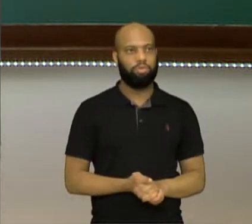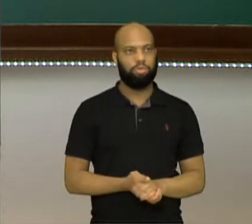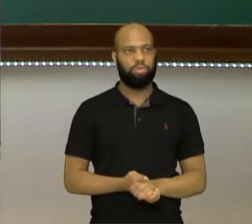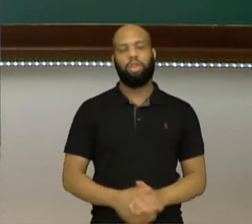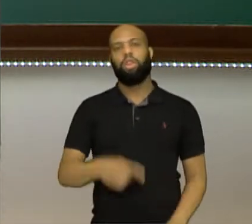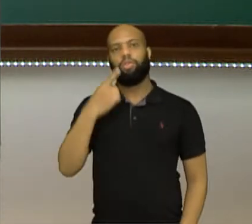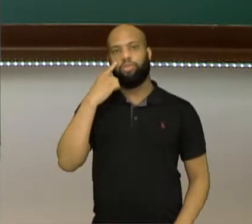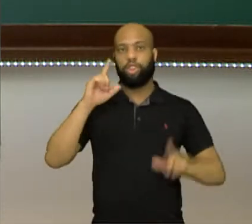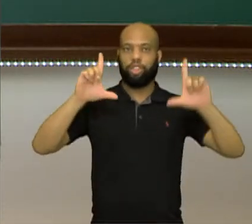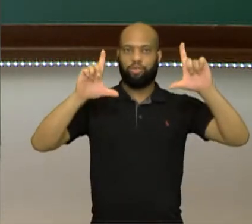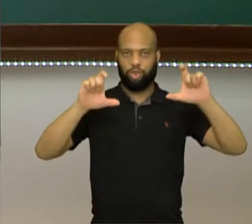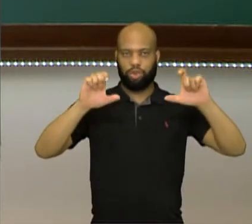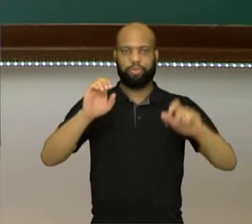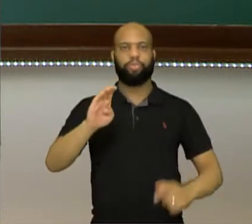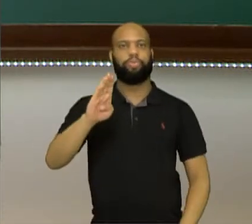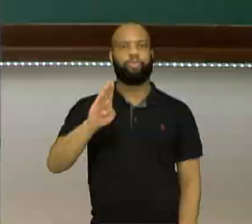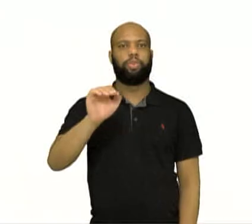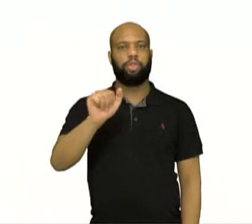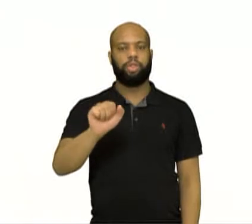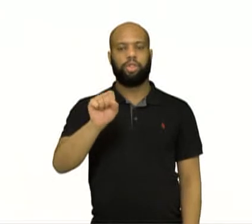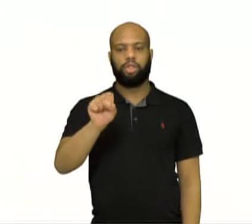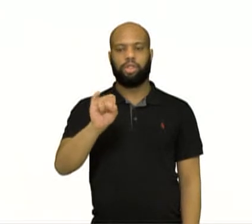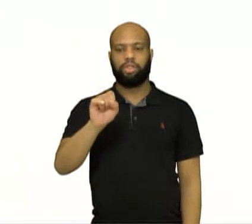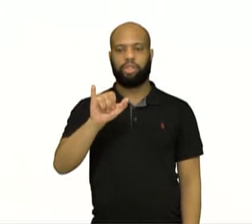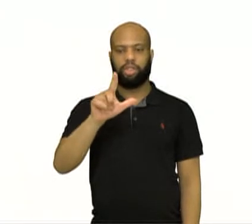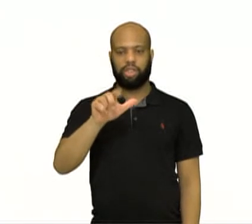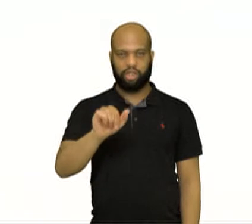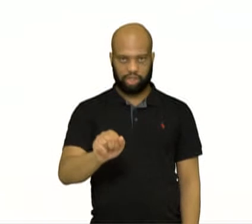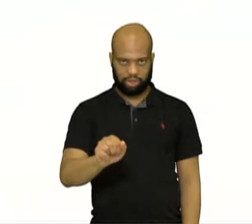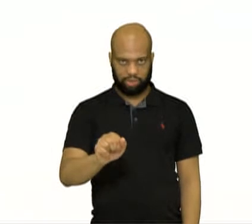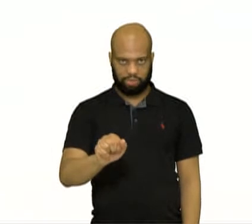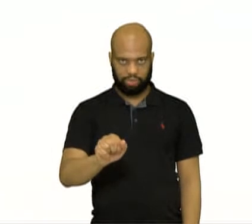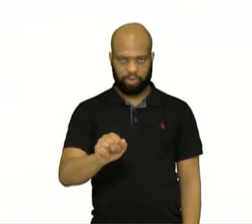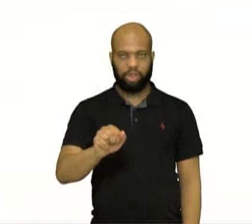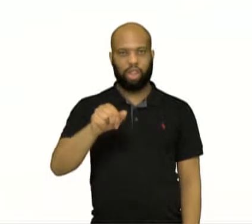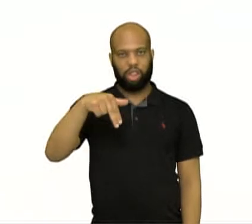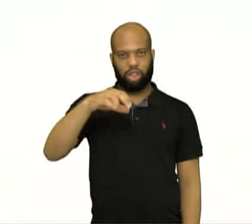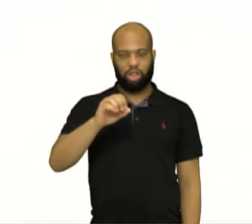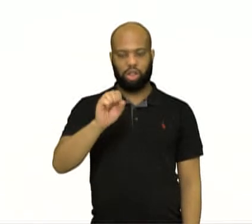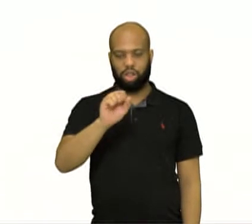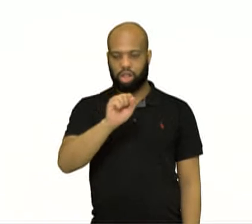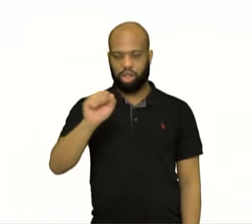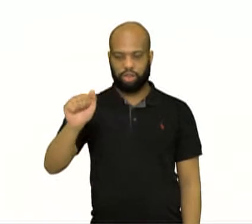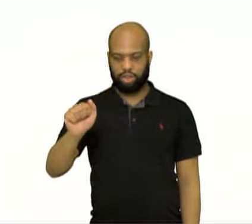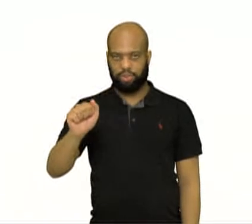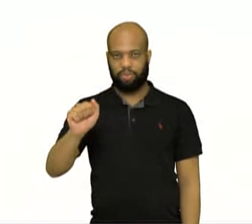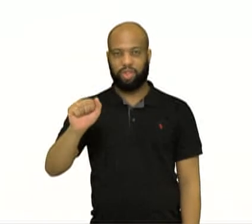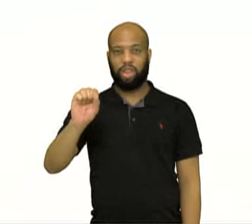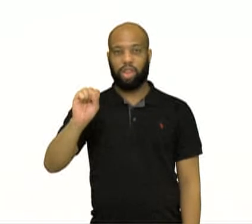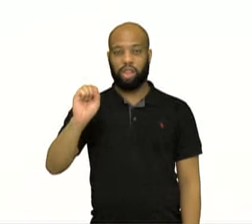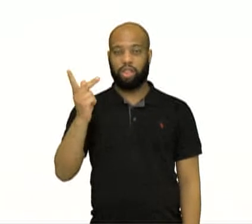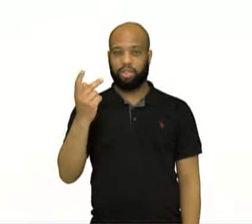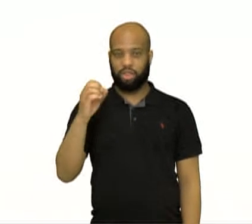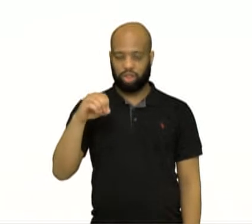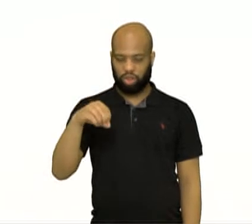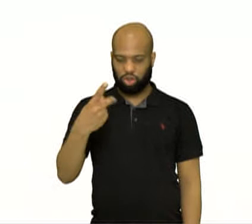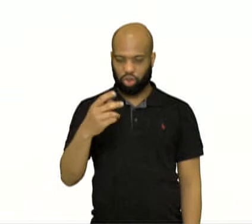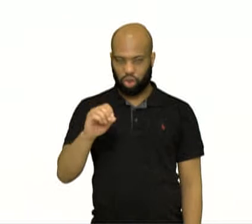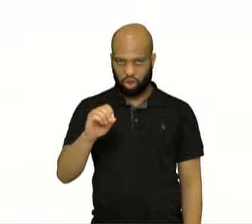pessoal, a gente tem a Basílica de Nossa Senhora Aparecida, que ela é um dos templos mais importantes da